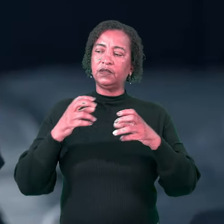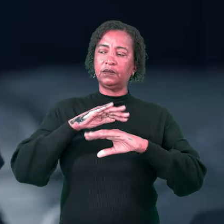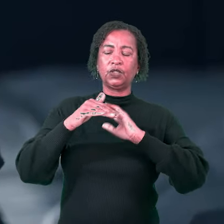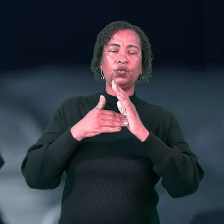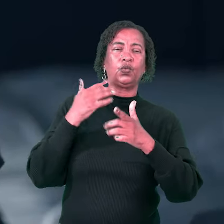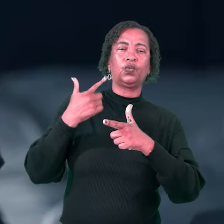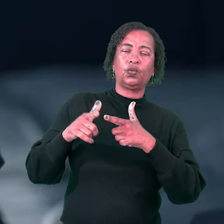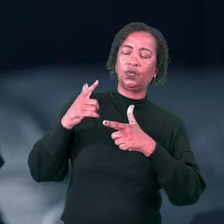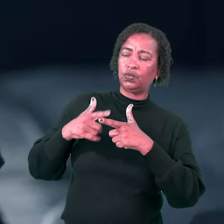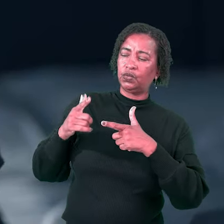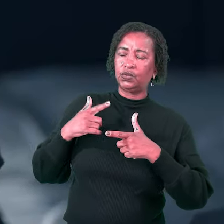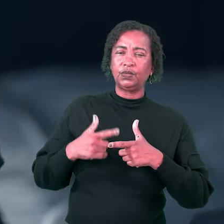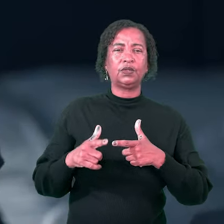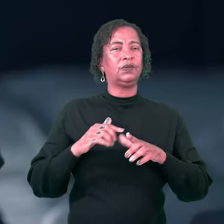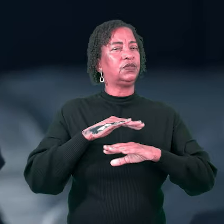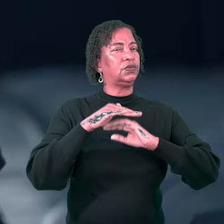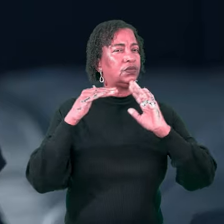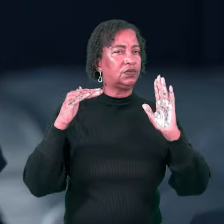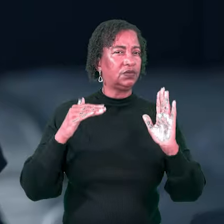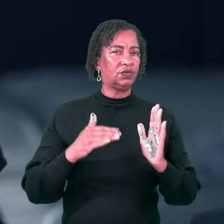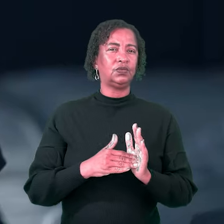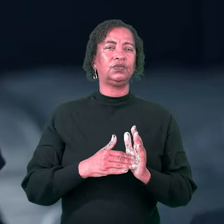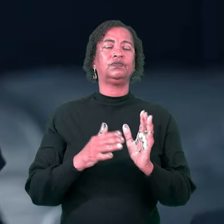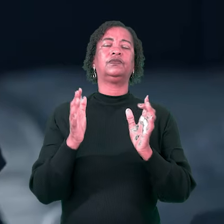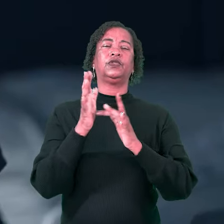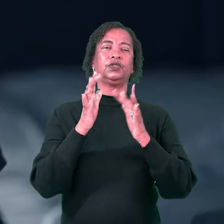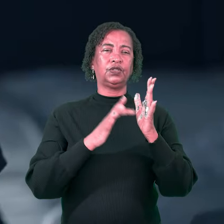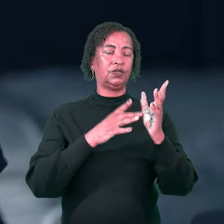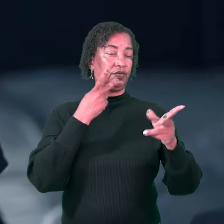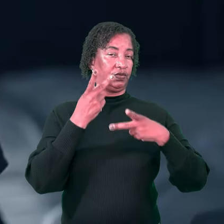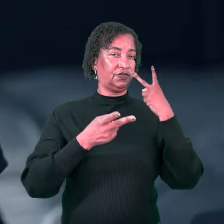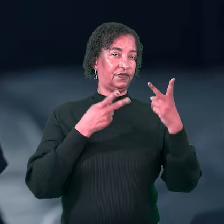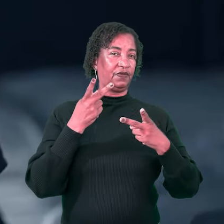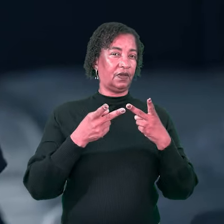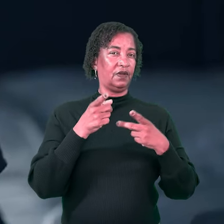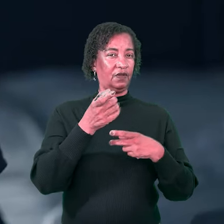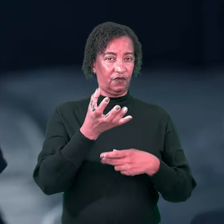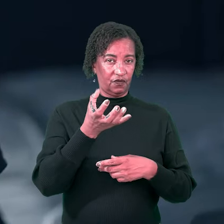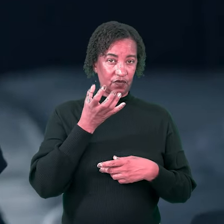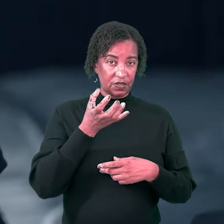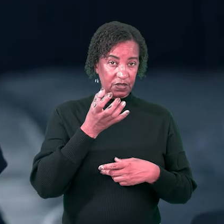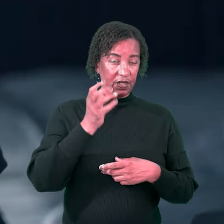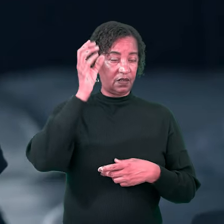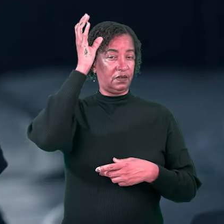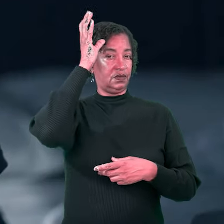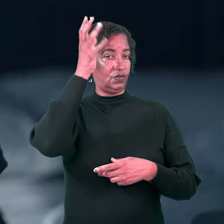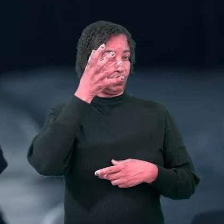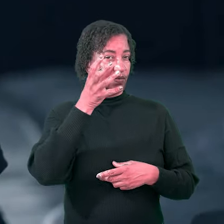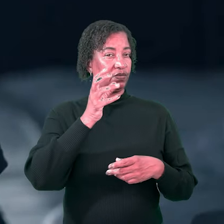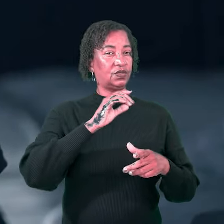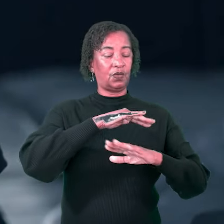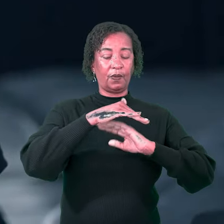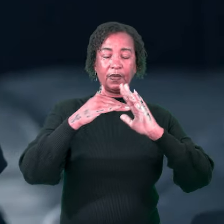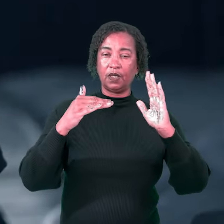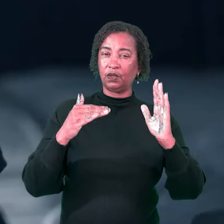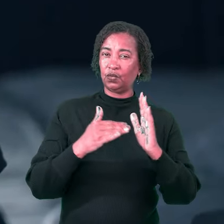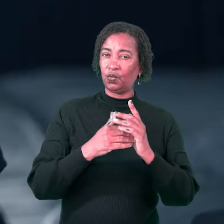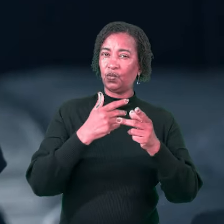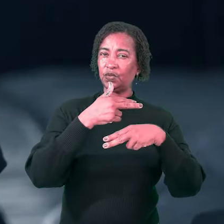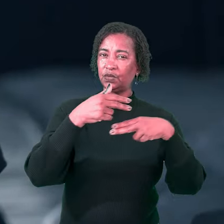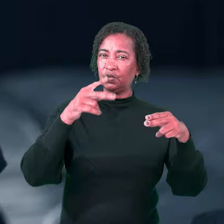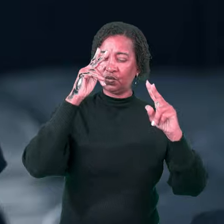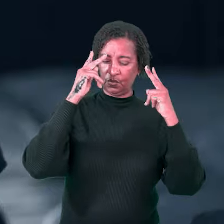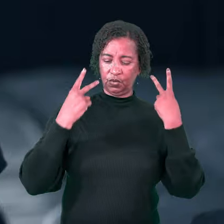aqueles problemas, todos, todos aqueles problemas. Jesus está dizendo, você quer ser solução para todas as